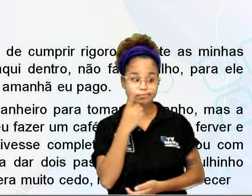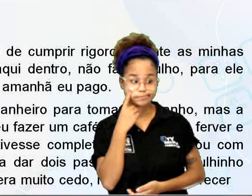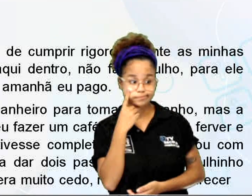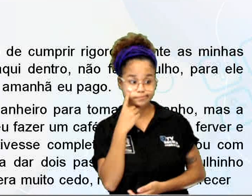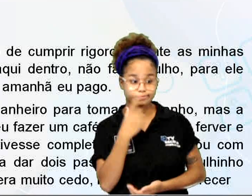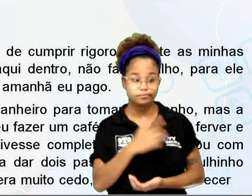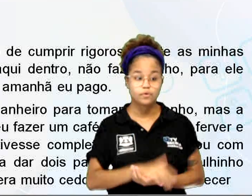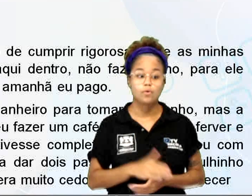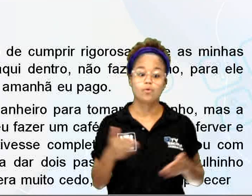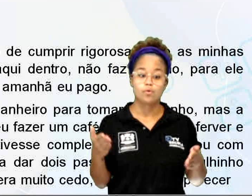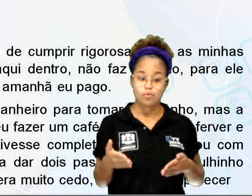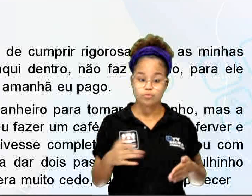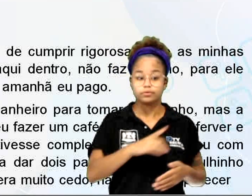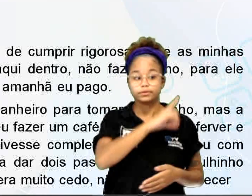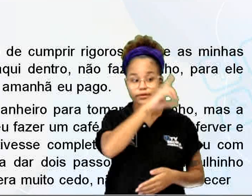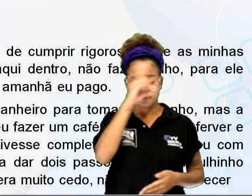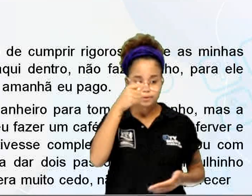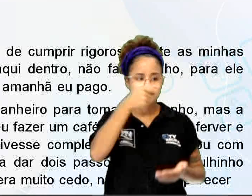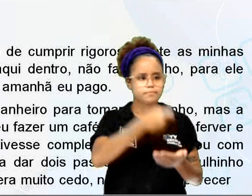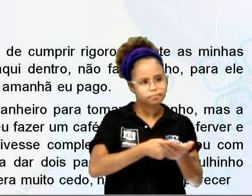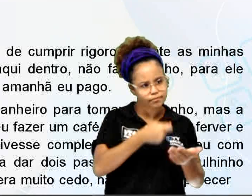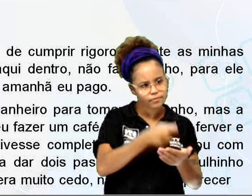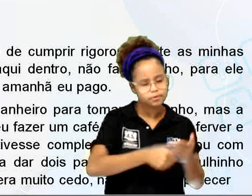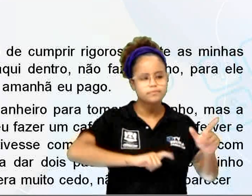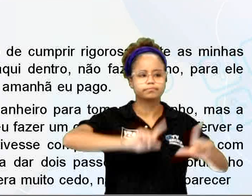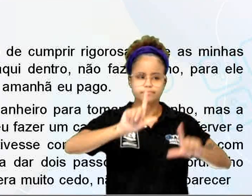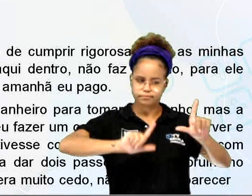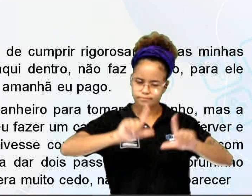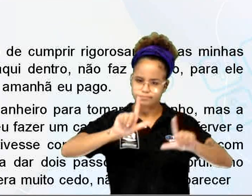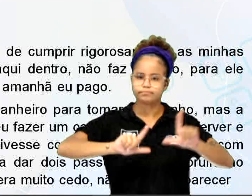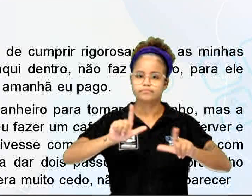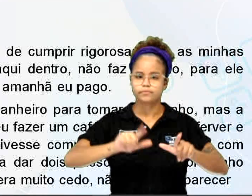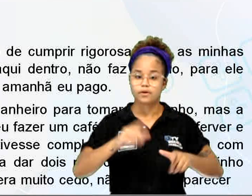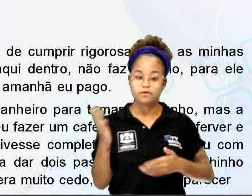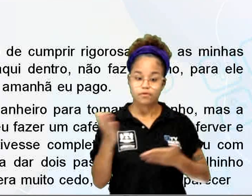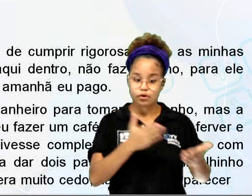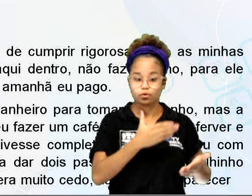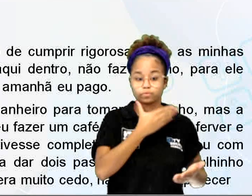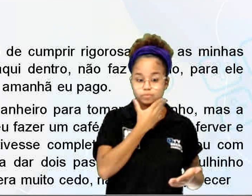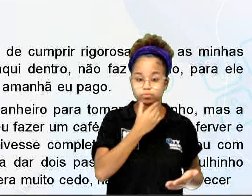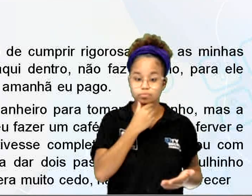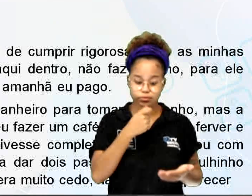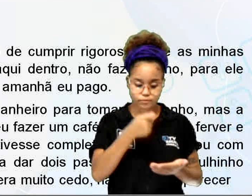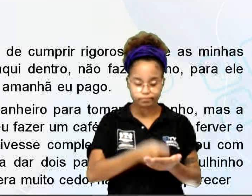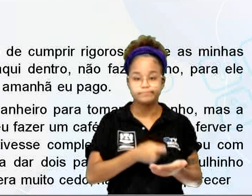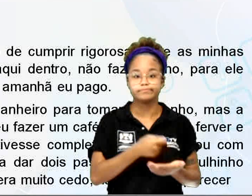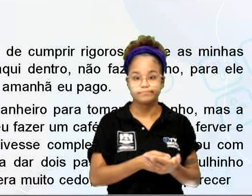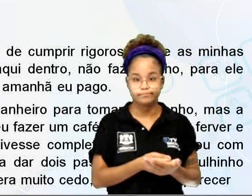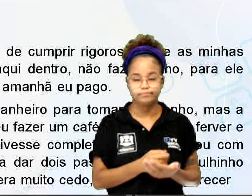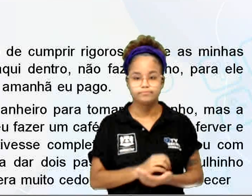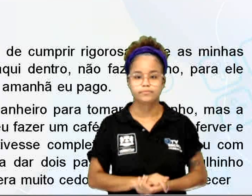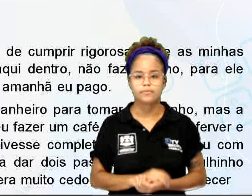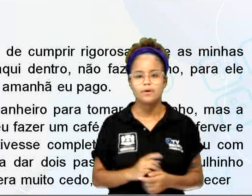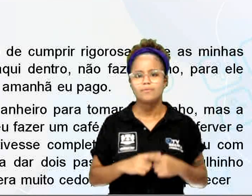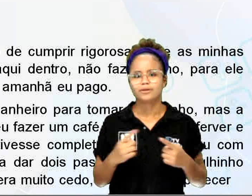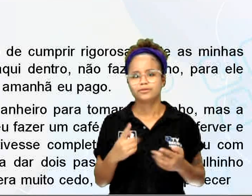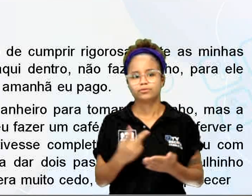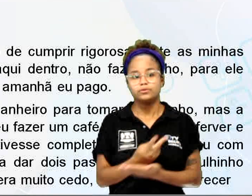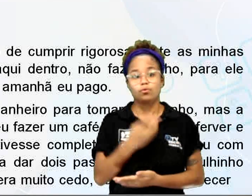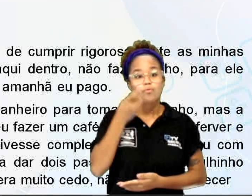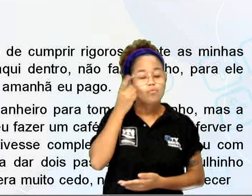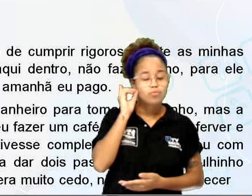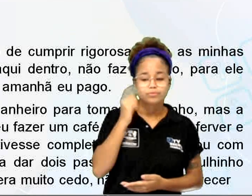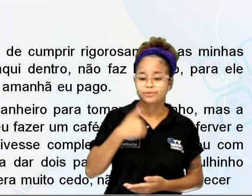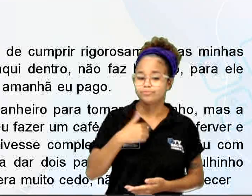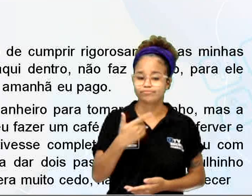filha, hoje é dia de pagar a prestação da televisão. Vem aí o sujeito com a conta na certa. Mas acontece que ontem